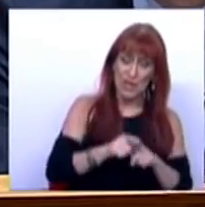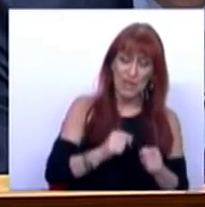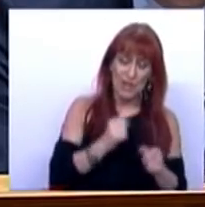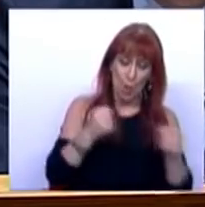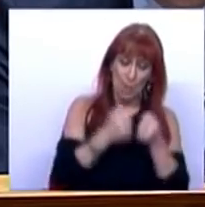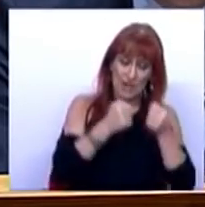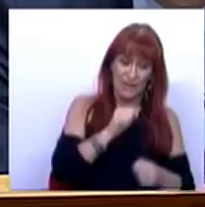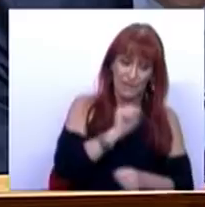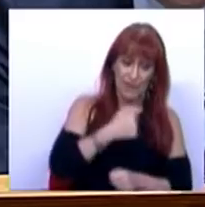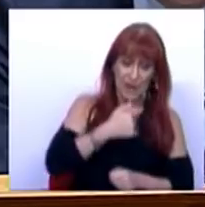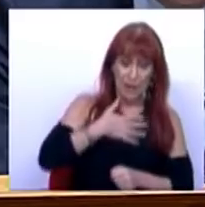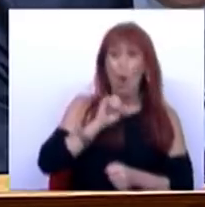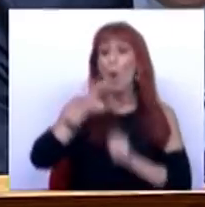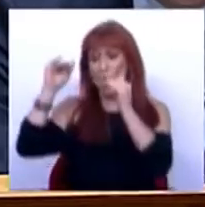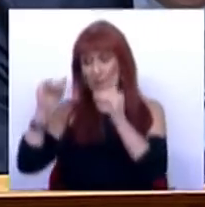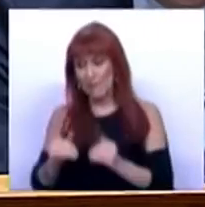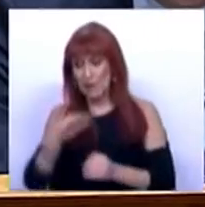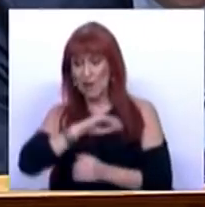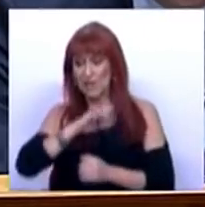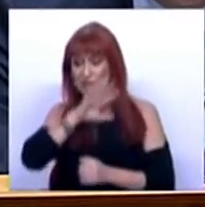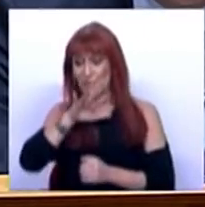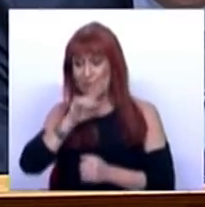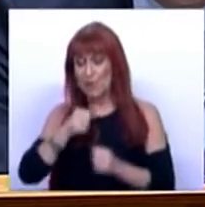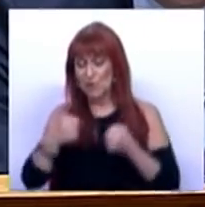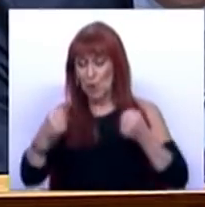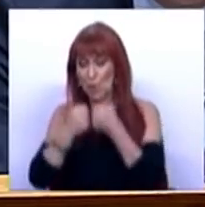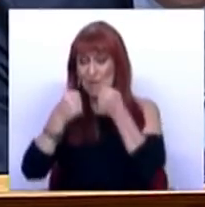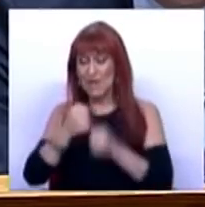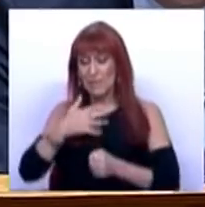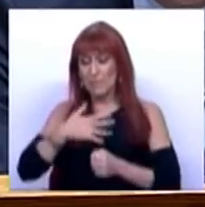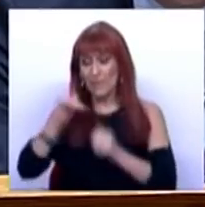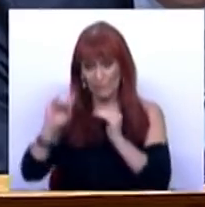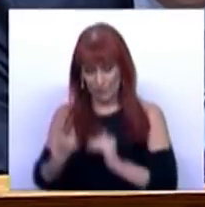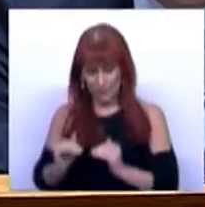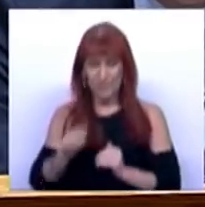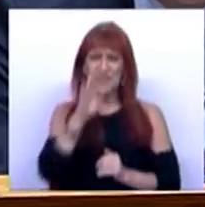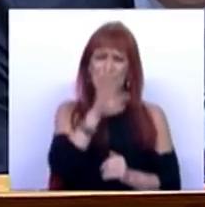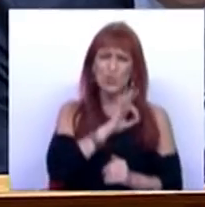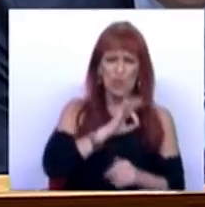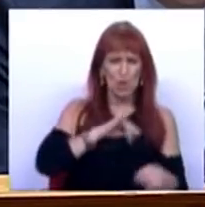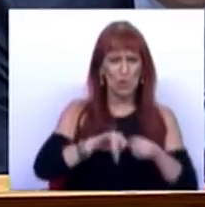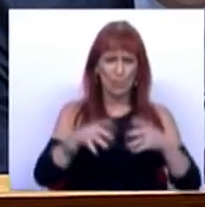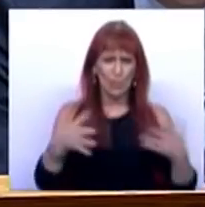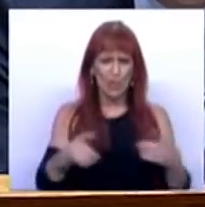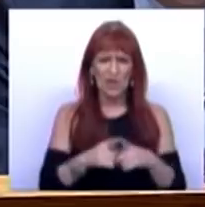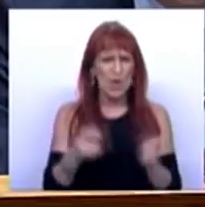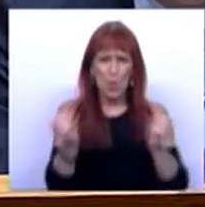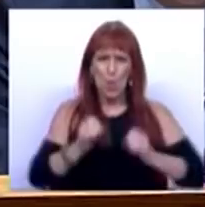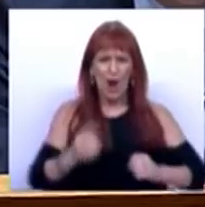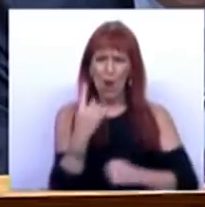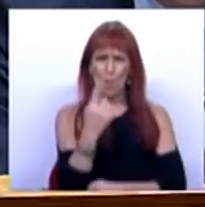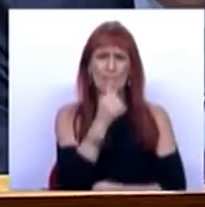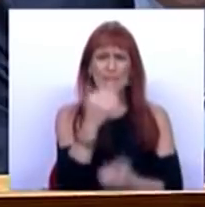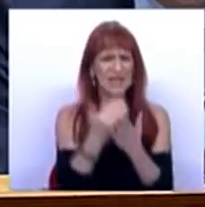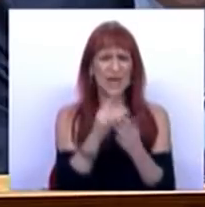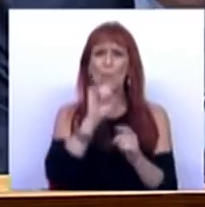competitividade das empresas, ou que diminuem o rendimento das famílias e a competitividade das empresas. Se o Sr. Deputado não tem uma